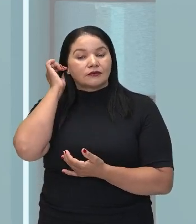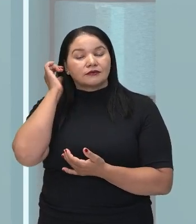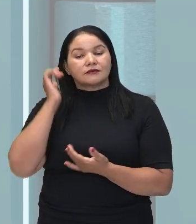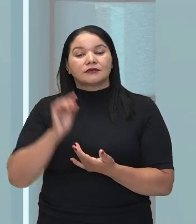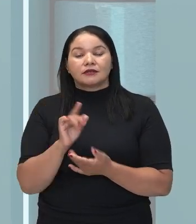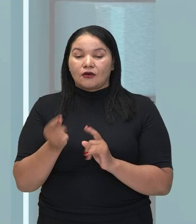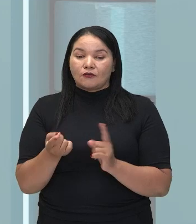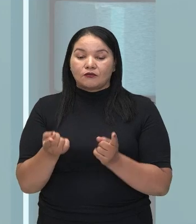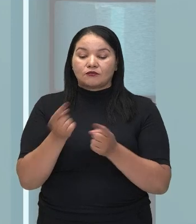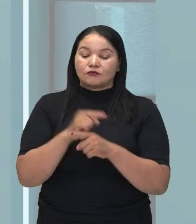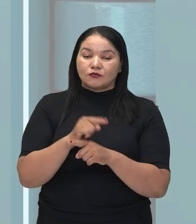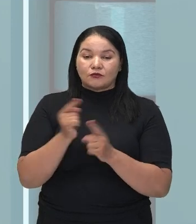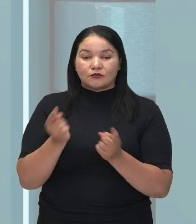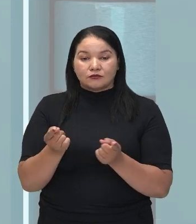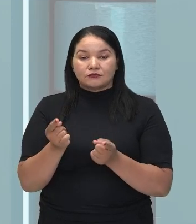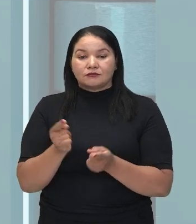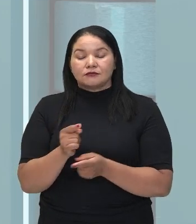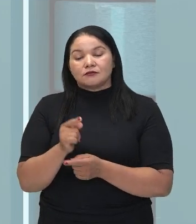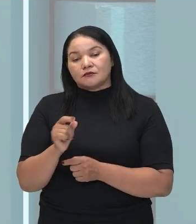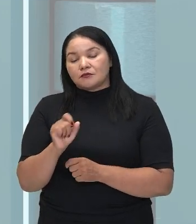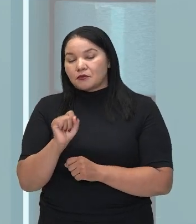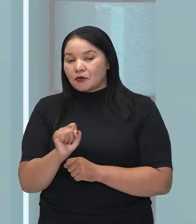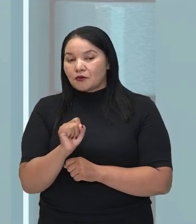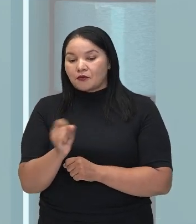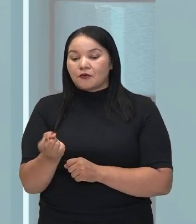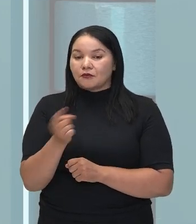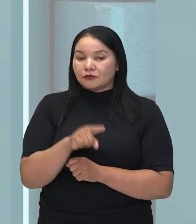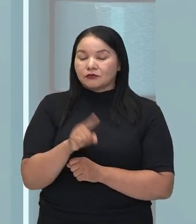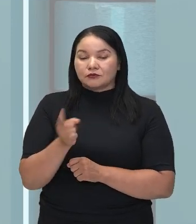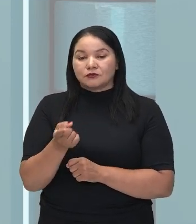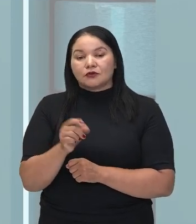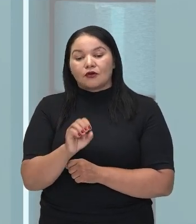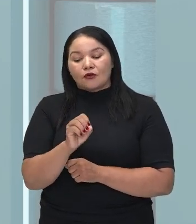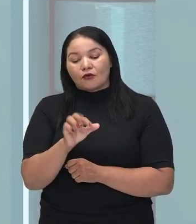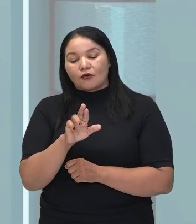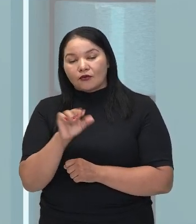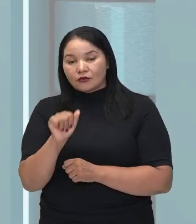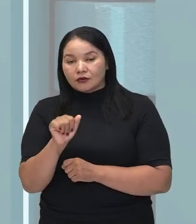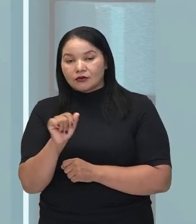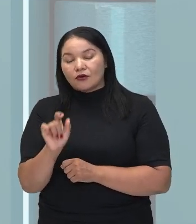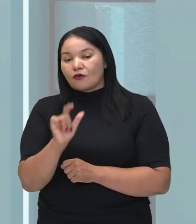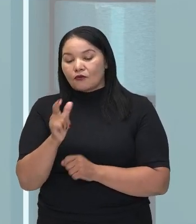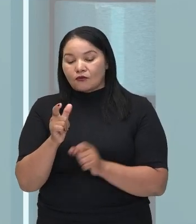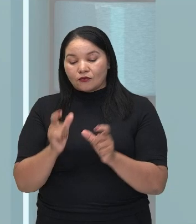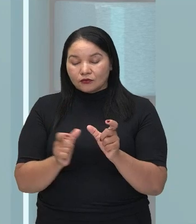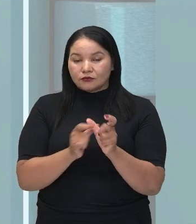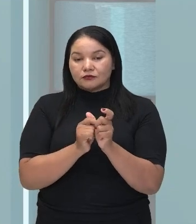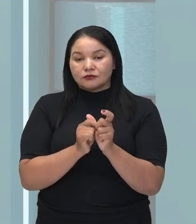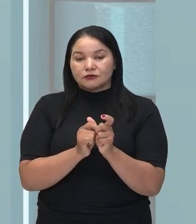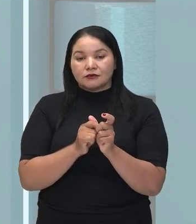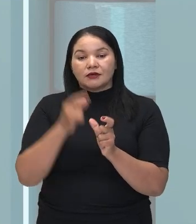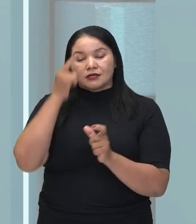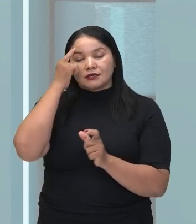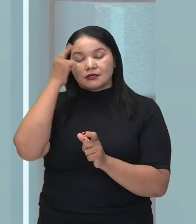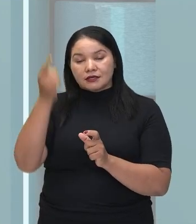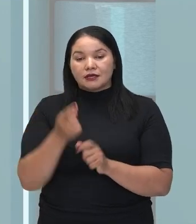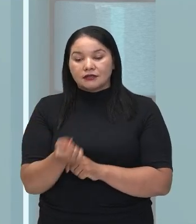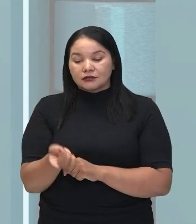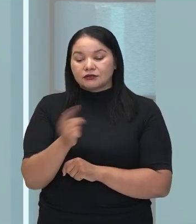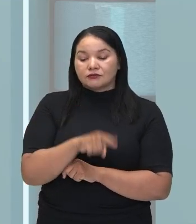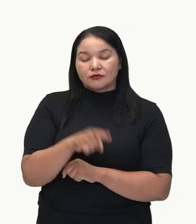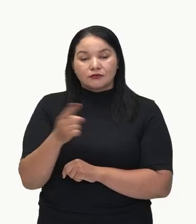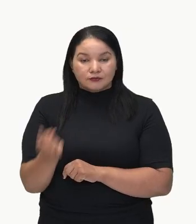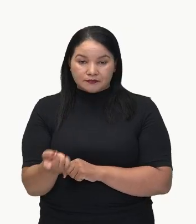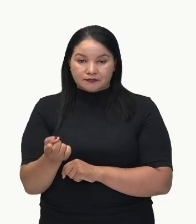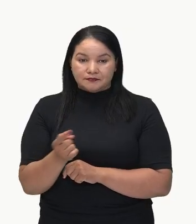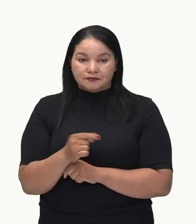Então, ora, ora, quer, quer, já, já, ora, ora, são conjunções que trazem a ideia de alternância. Olha só os exemplos que